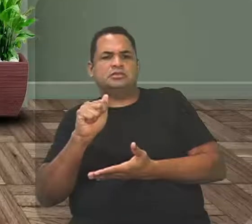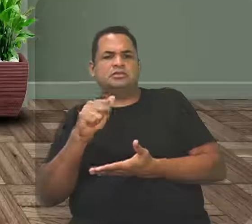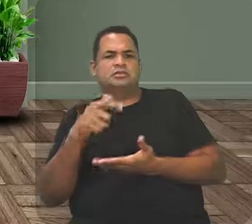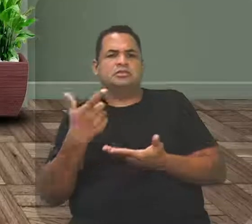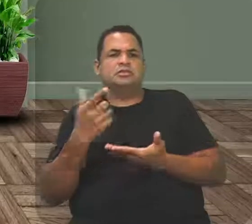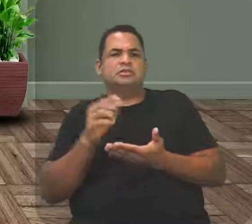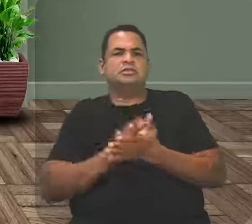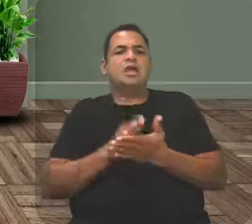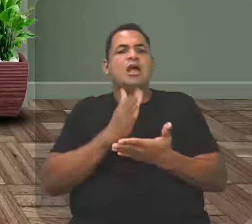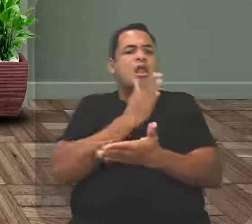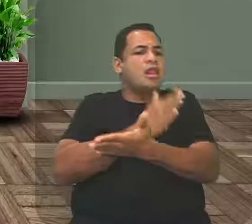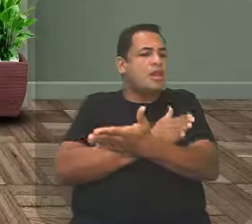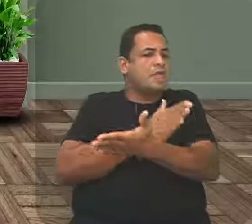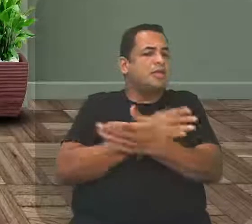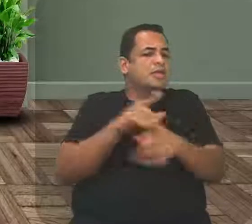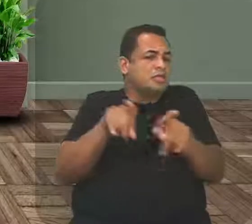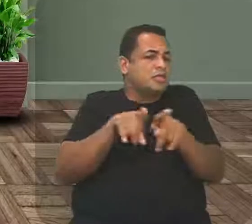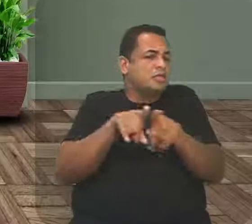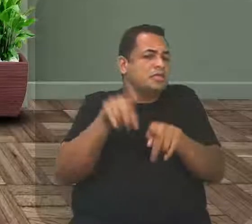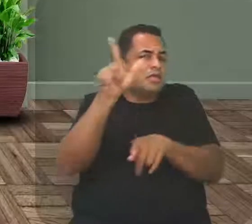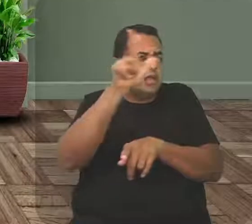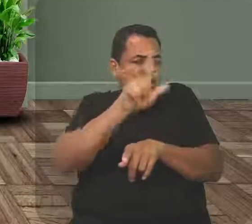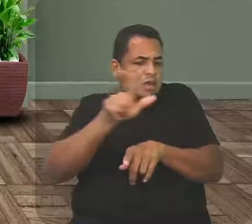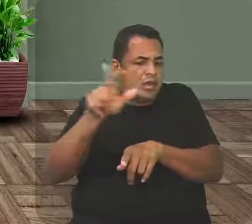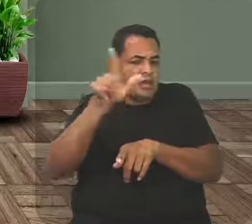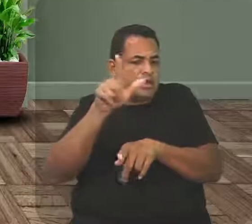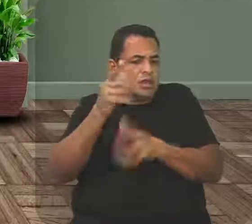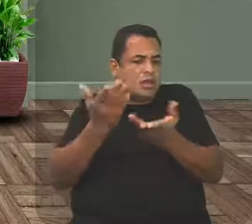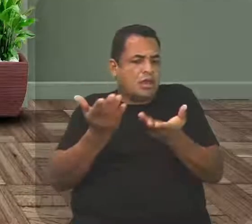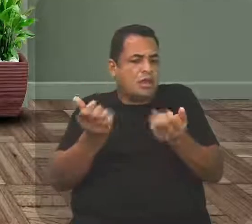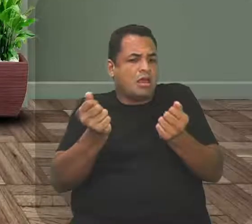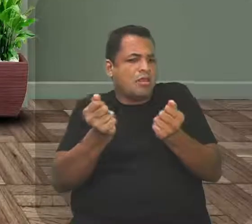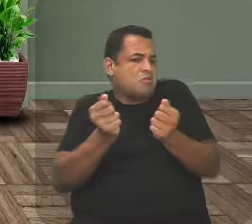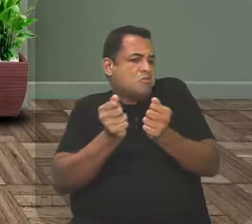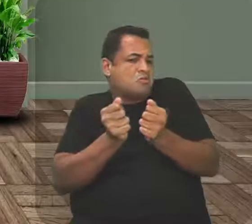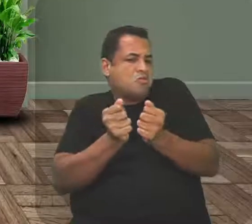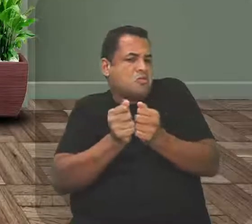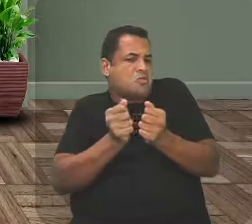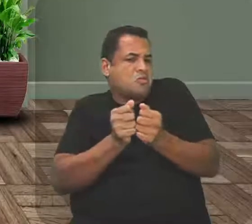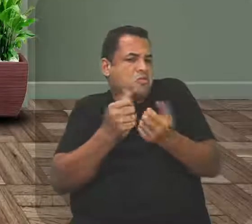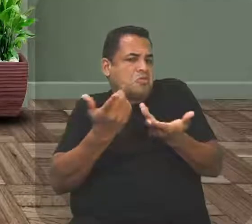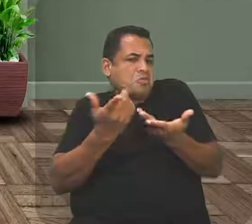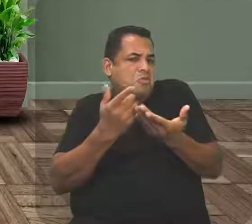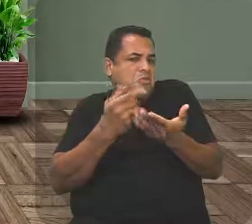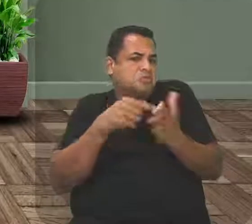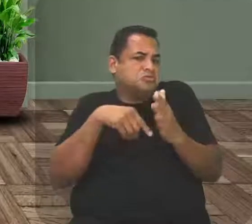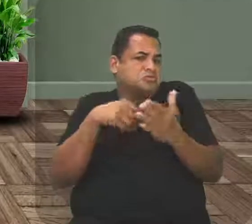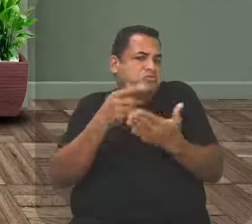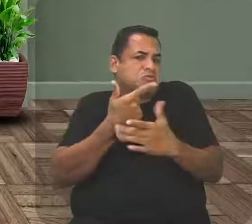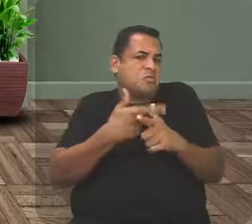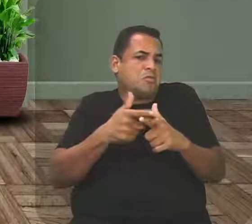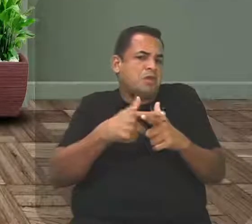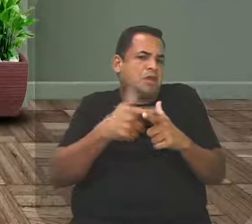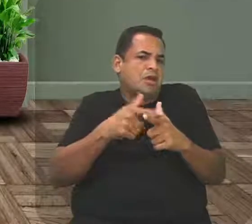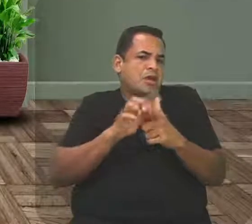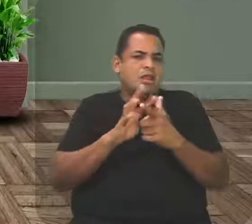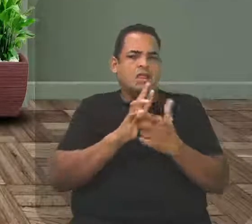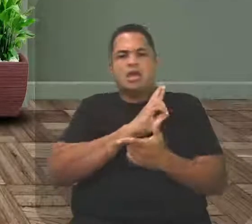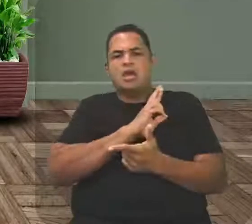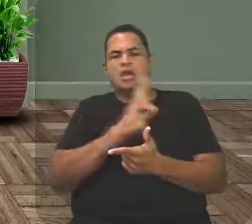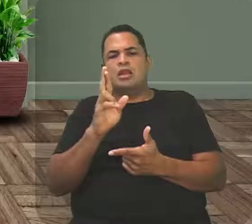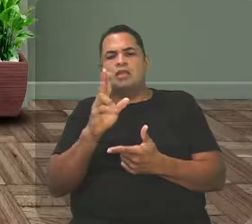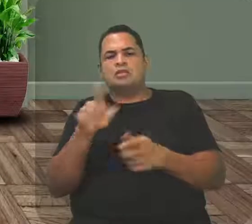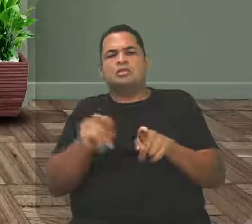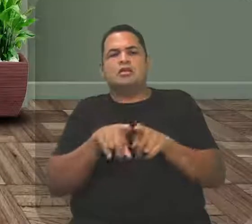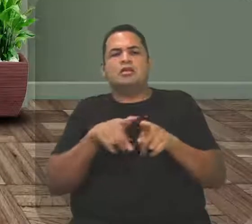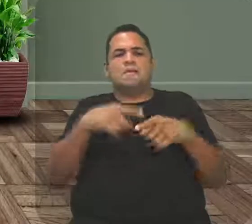ter uma literatura voltada para as questões religiosas, de cavalaria também. Porque a preocupação deles era essa. Era a guerra,